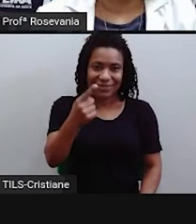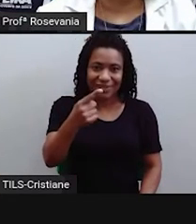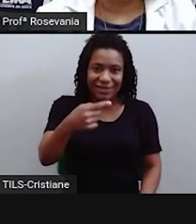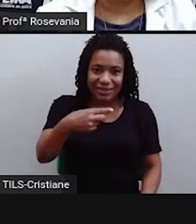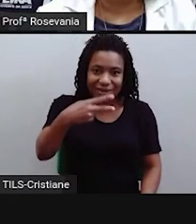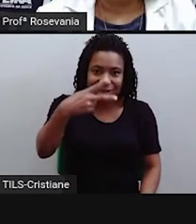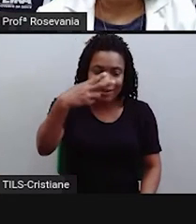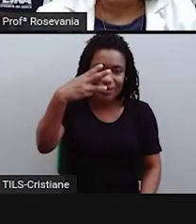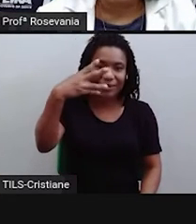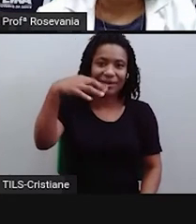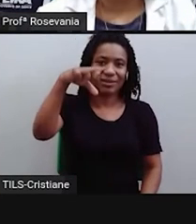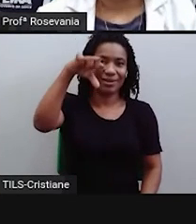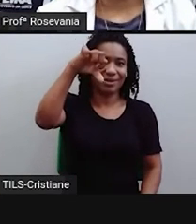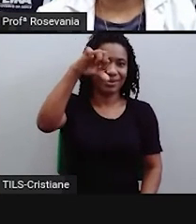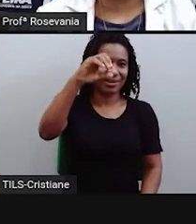oito,